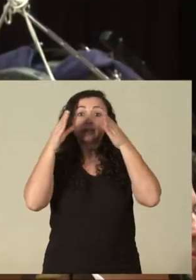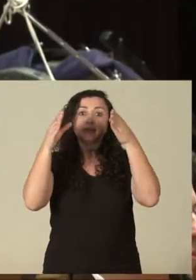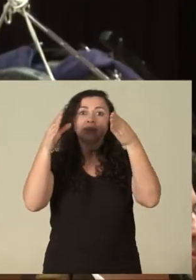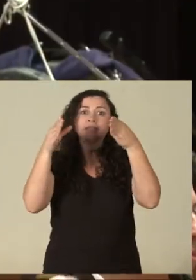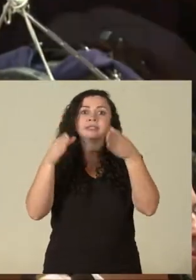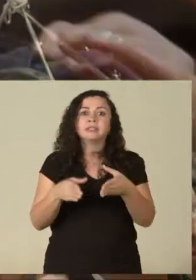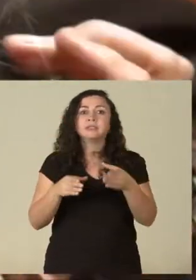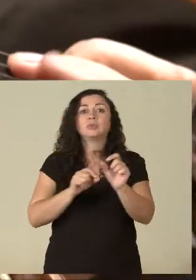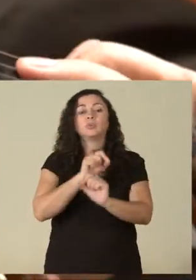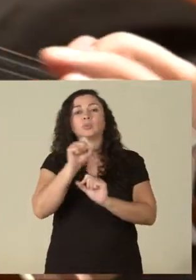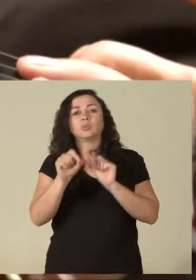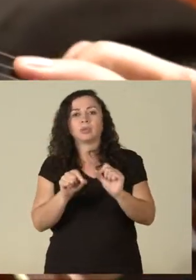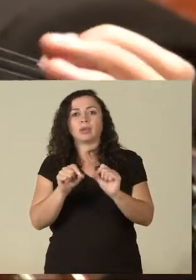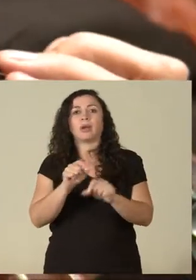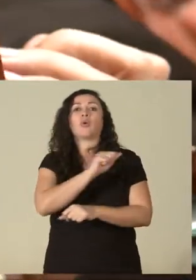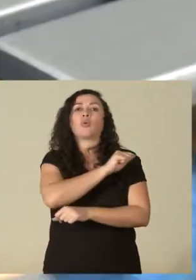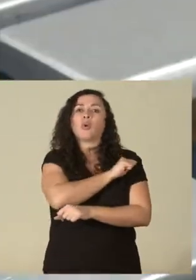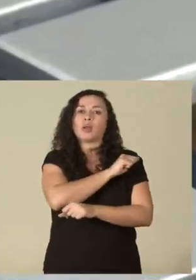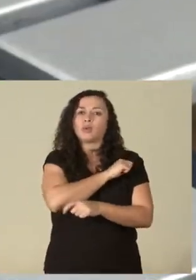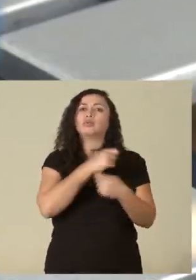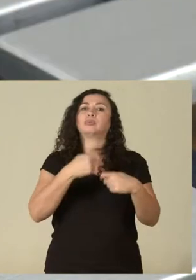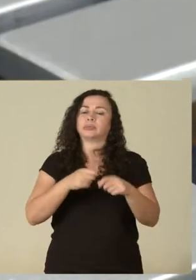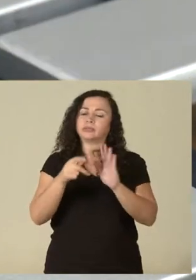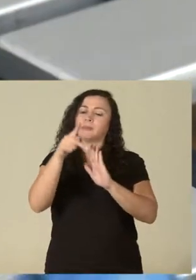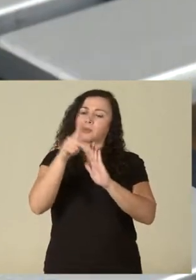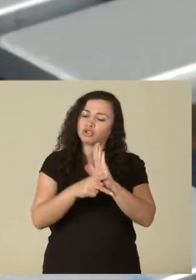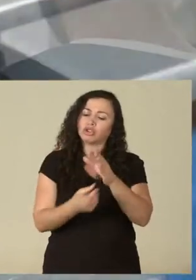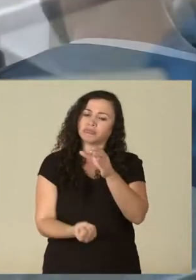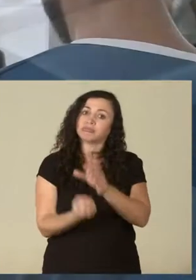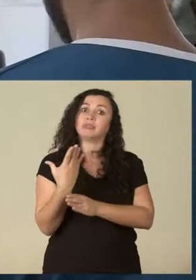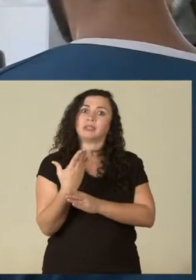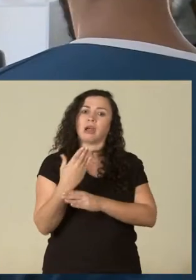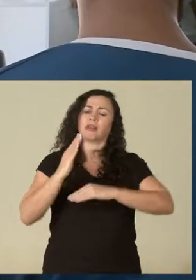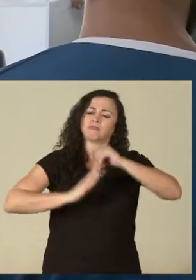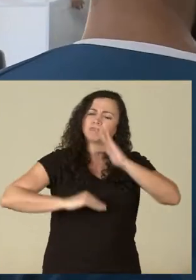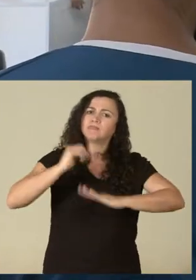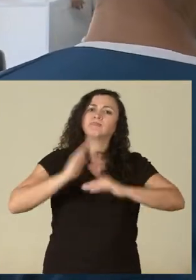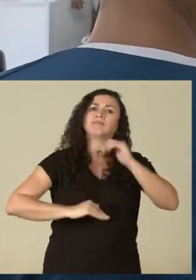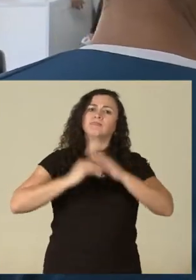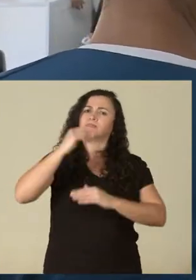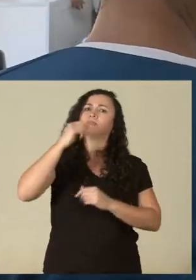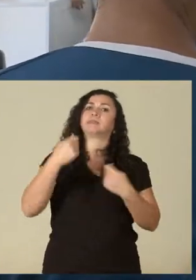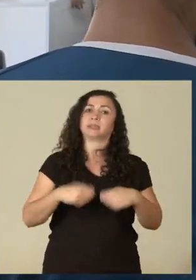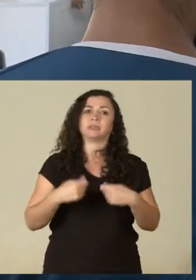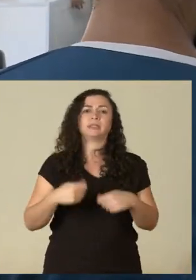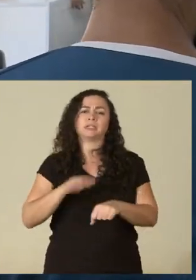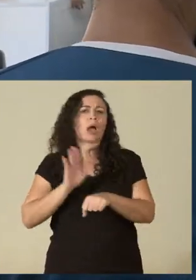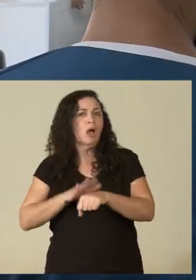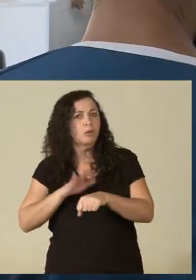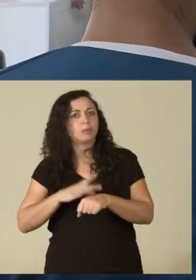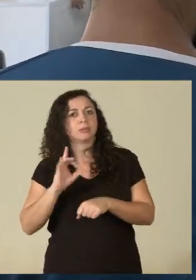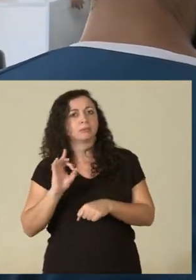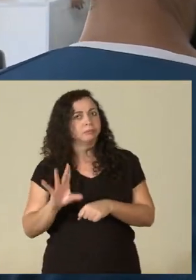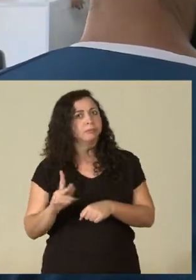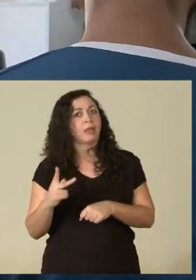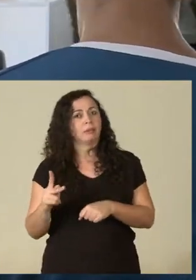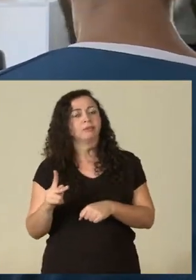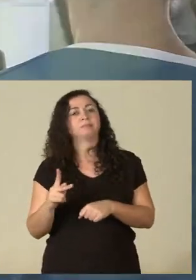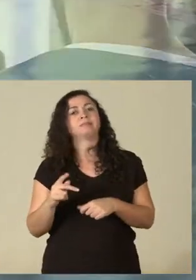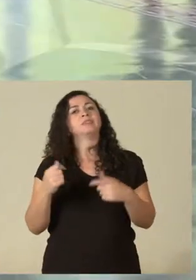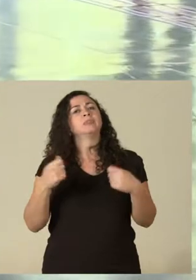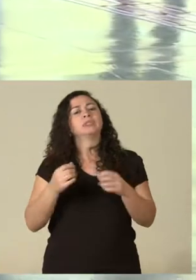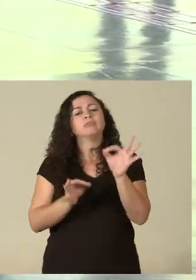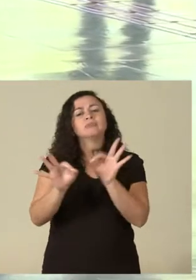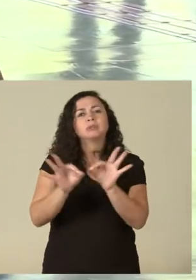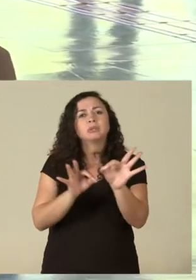solicitar que o aluno faça projetos, que ele participe como produtor, que ele ajude na montagem de espetáculos, que ele